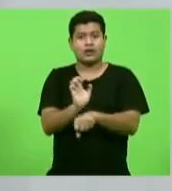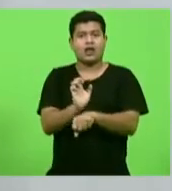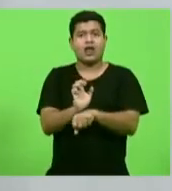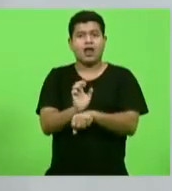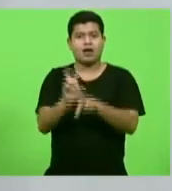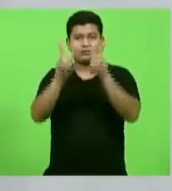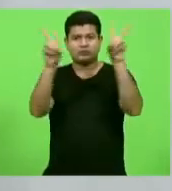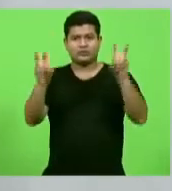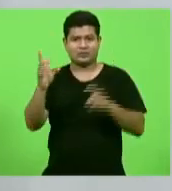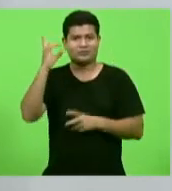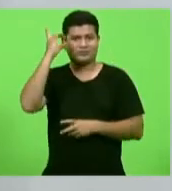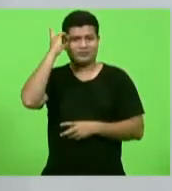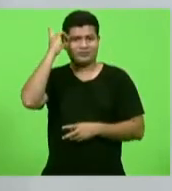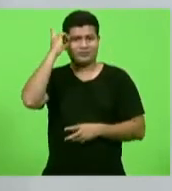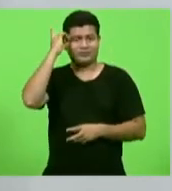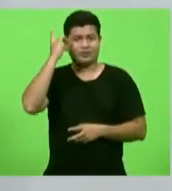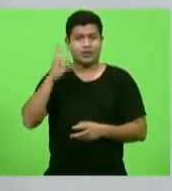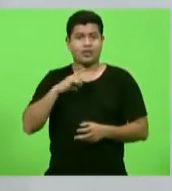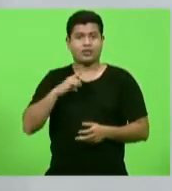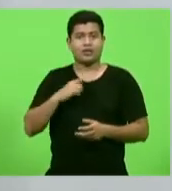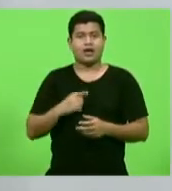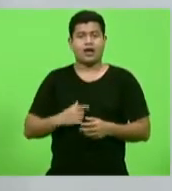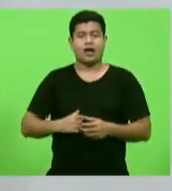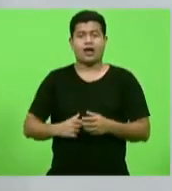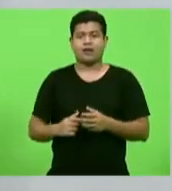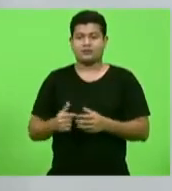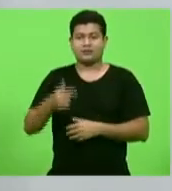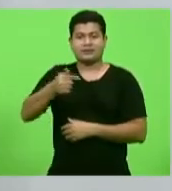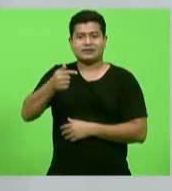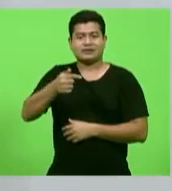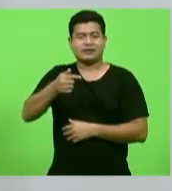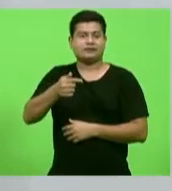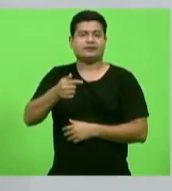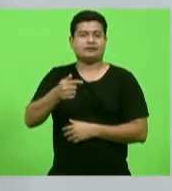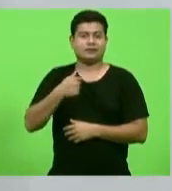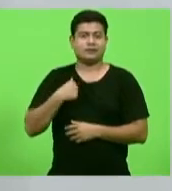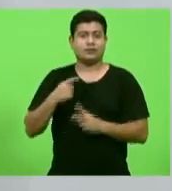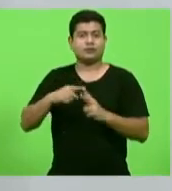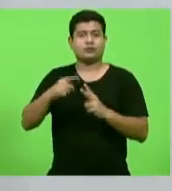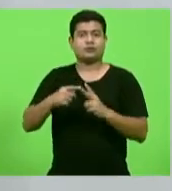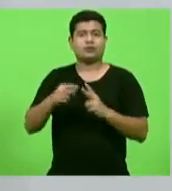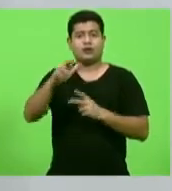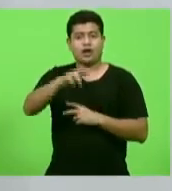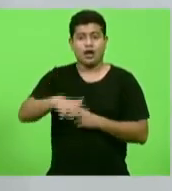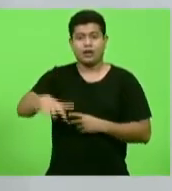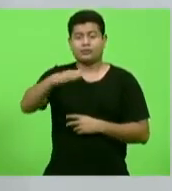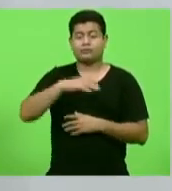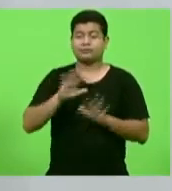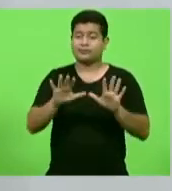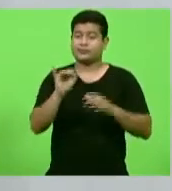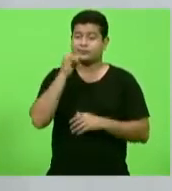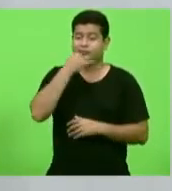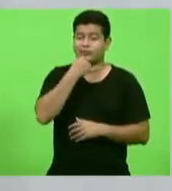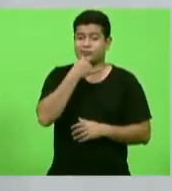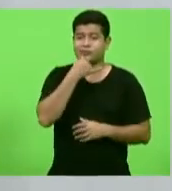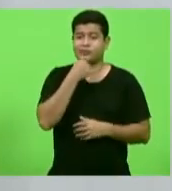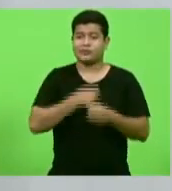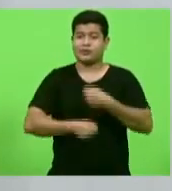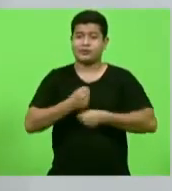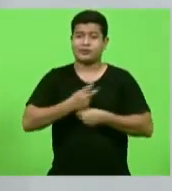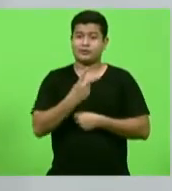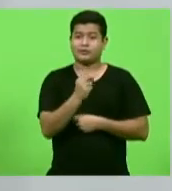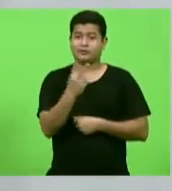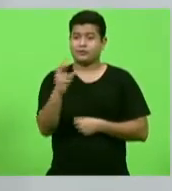que teve sete edições e duas regionais. Infelizmente, em 2020 e 2021,